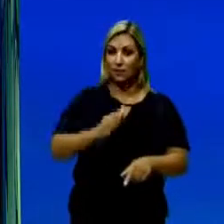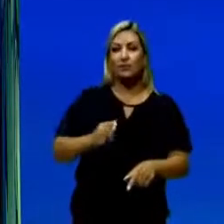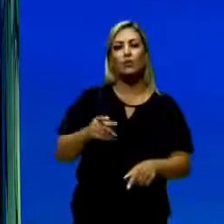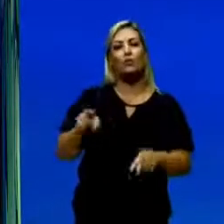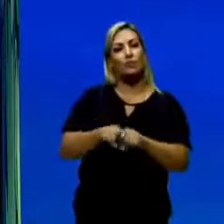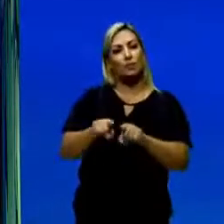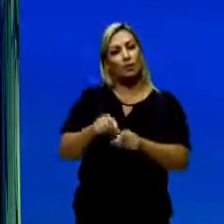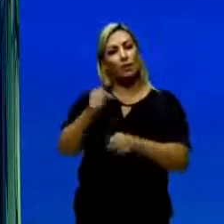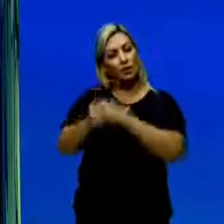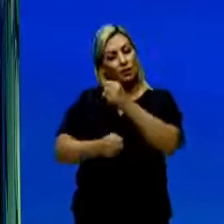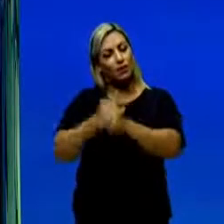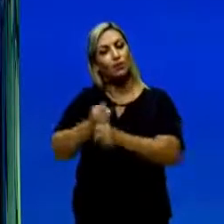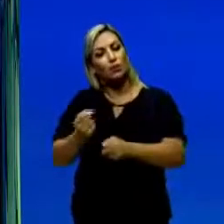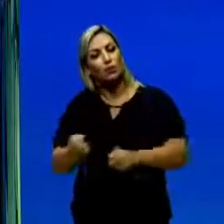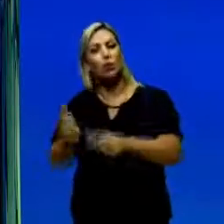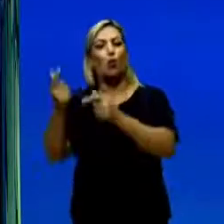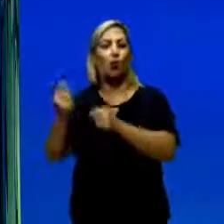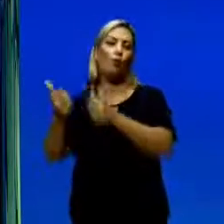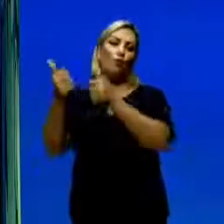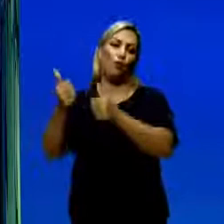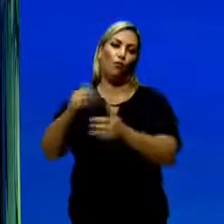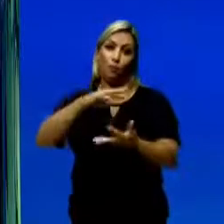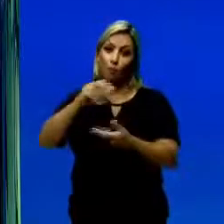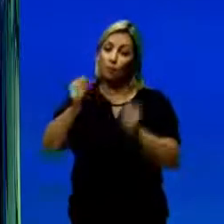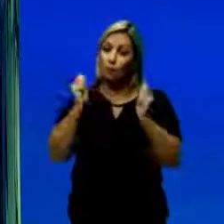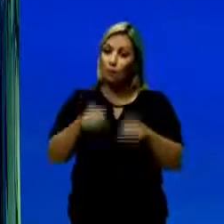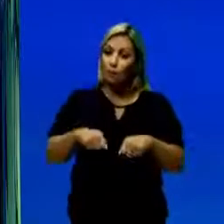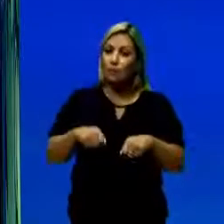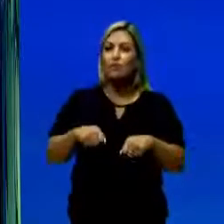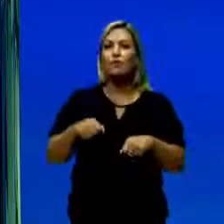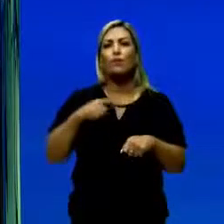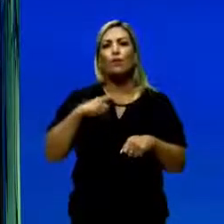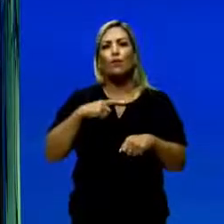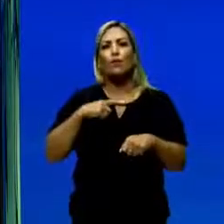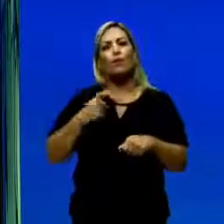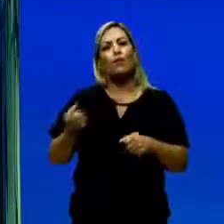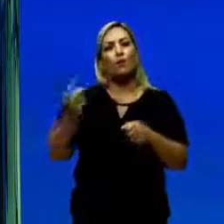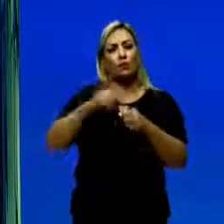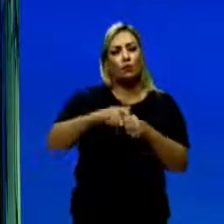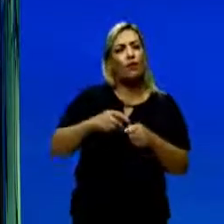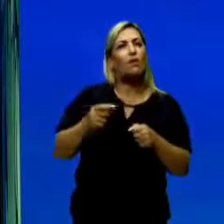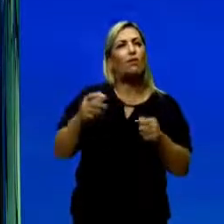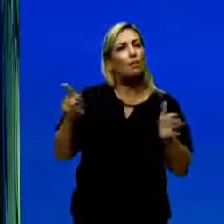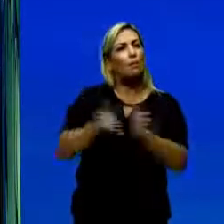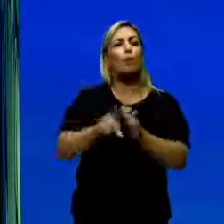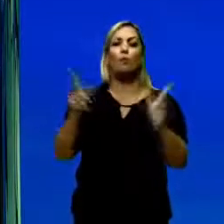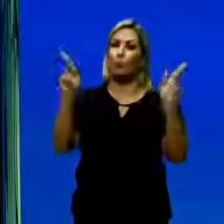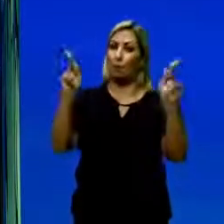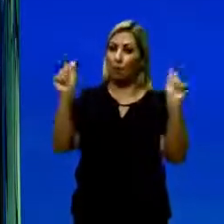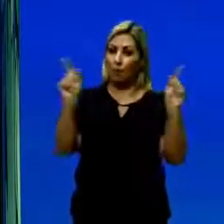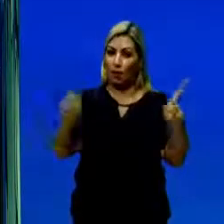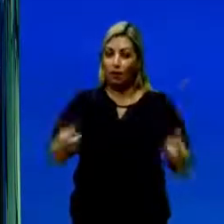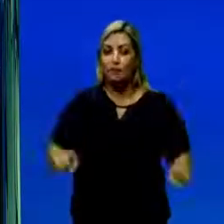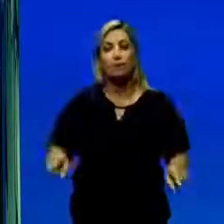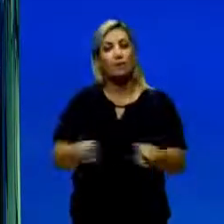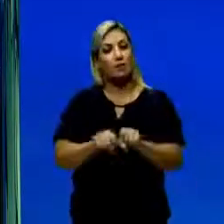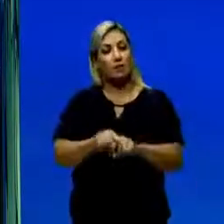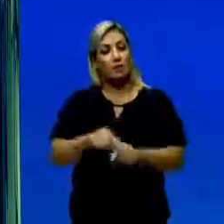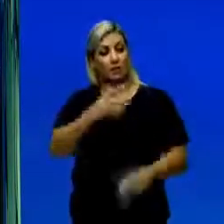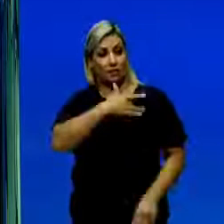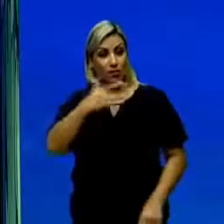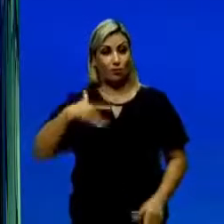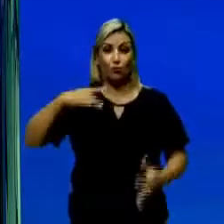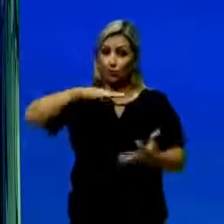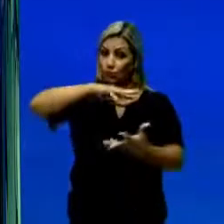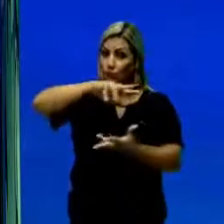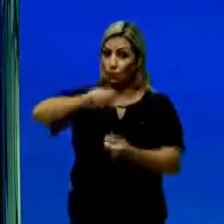a chegada de um ano novo, que o mundo possa reestabelecer a paz e, principalmente, a questão da saúde